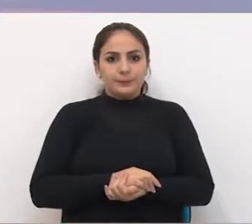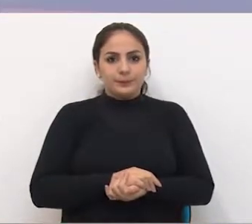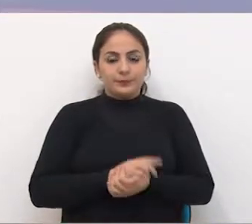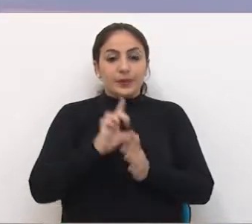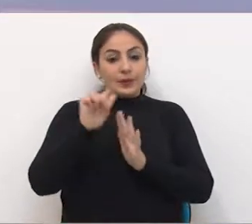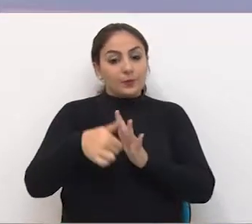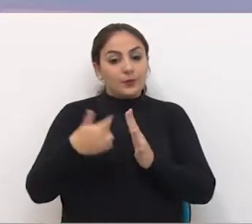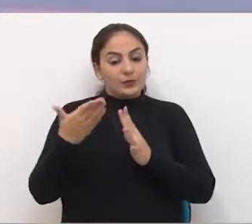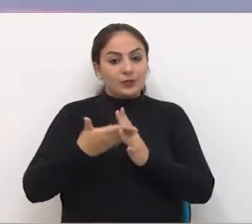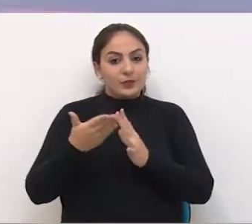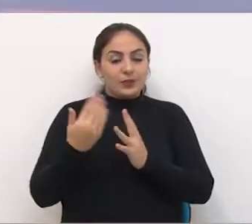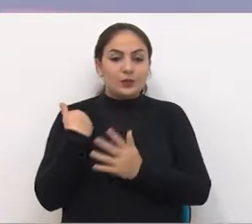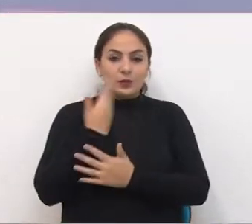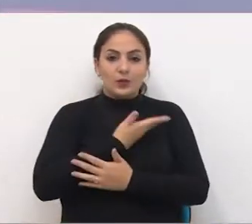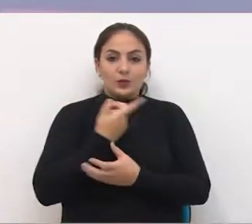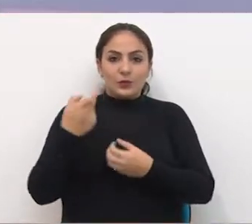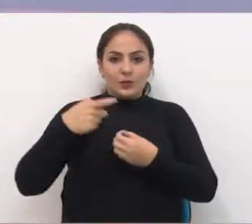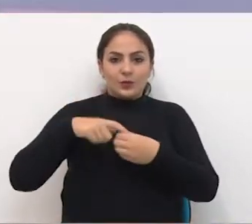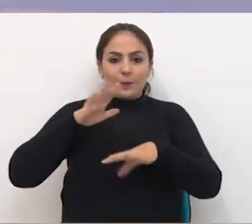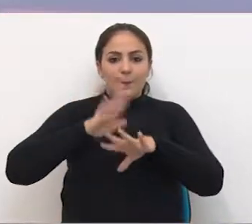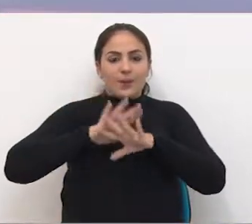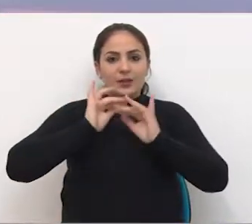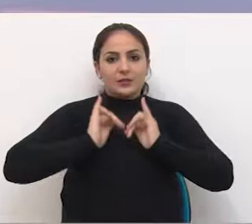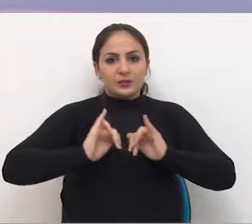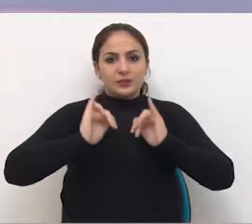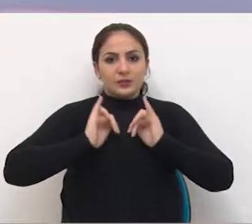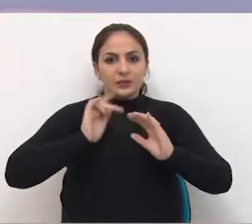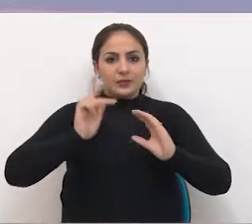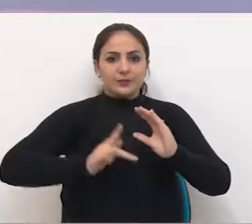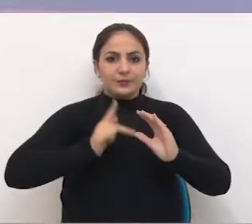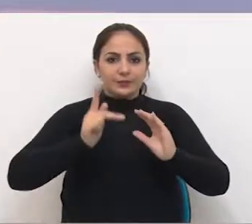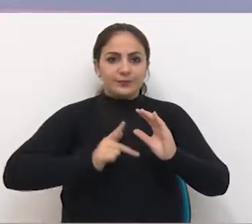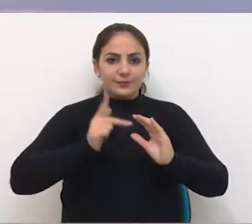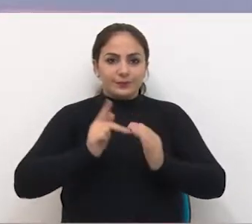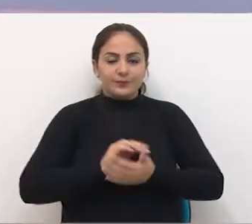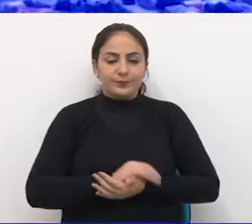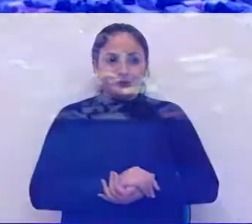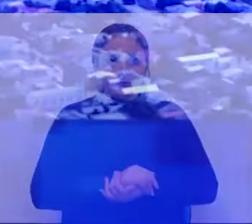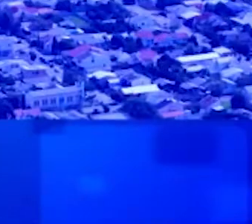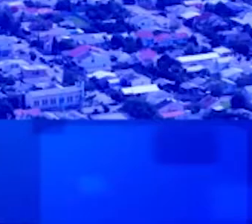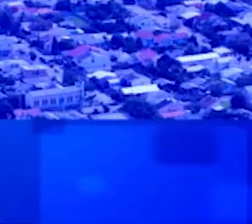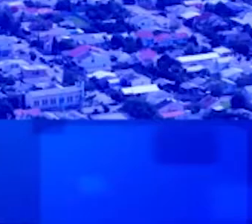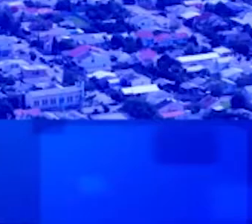E depois do intervalo, nós retornamos com mais informações do Parlamento Municipal.